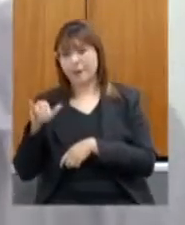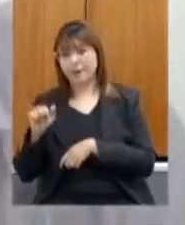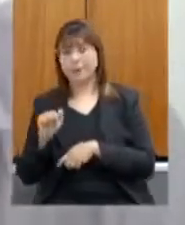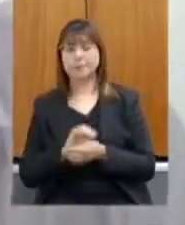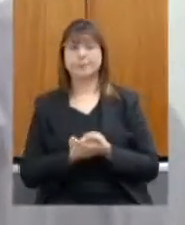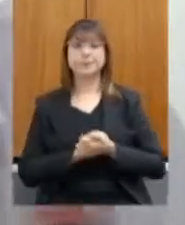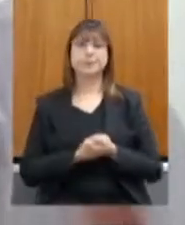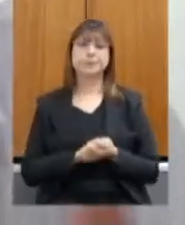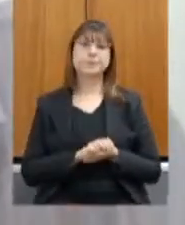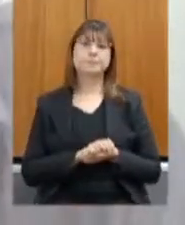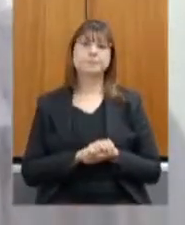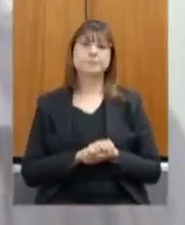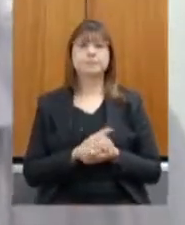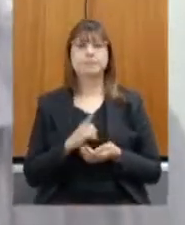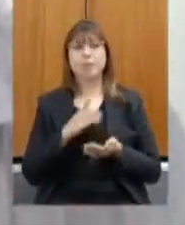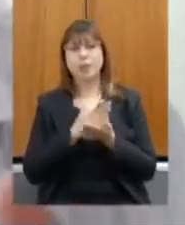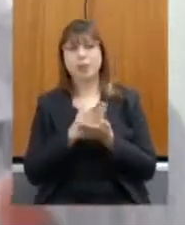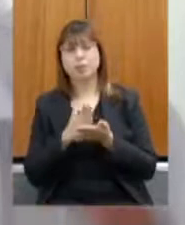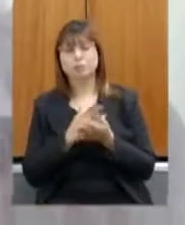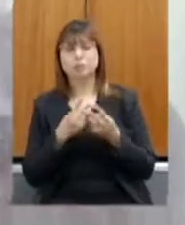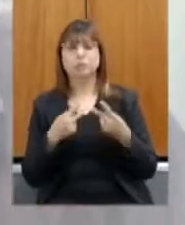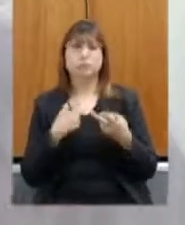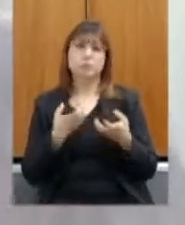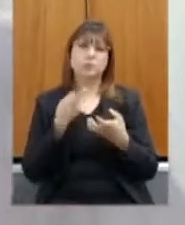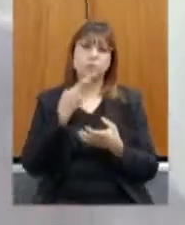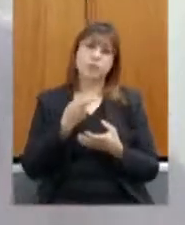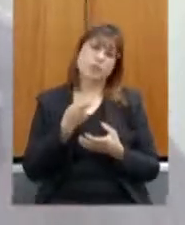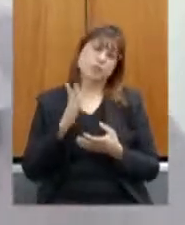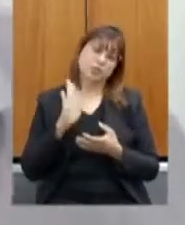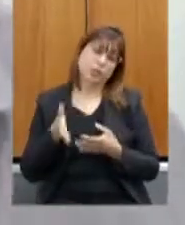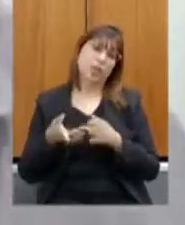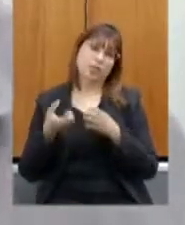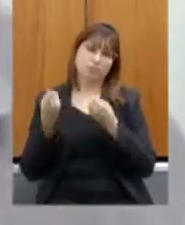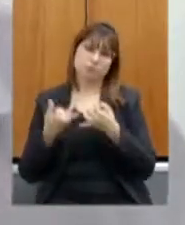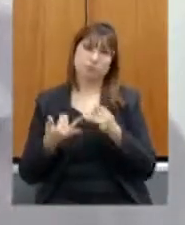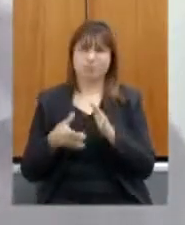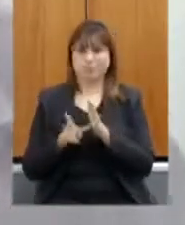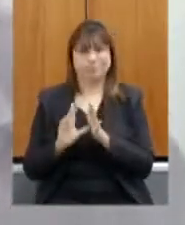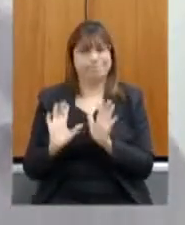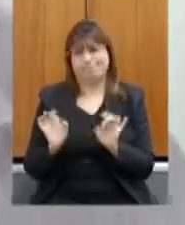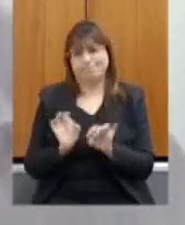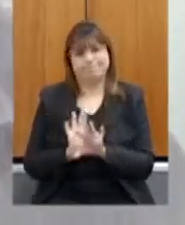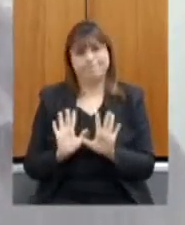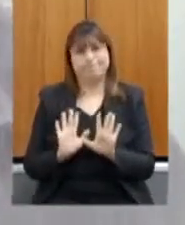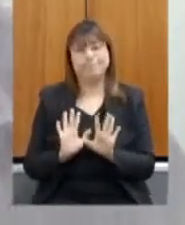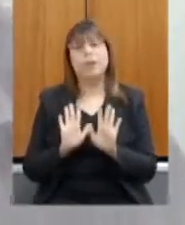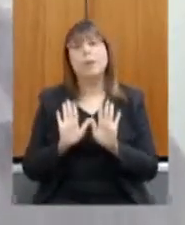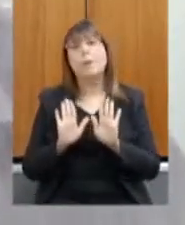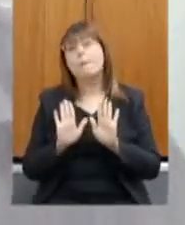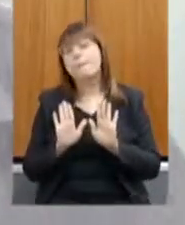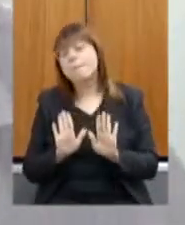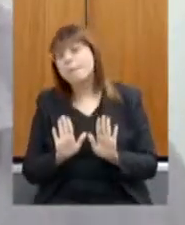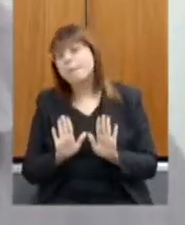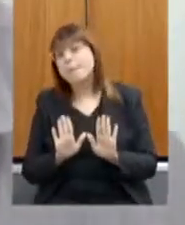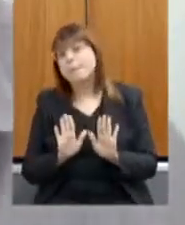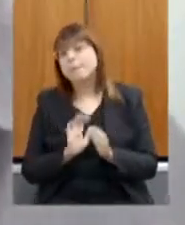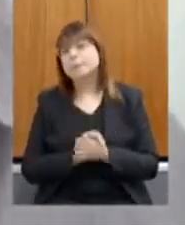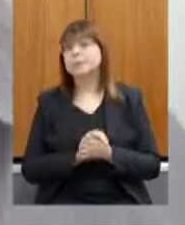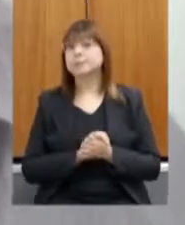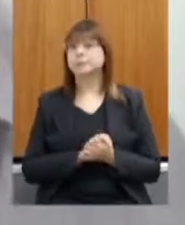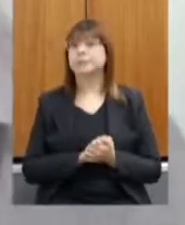alguns assuntos que eu queria aportar já foram falados mas eu gostaria de